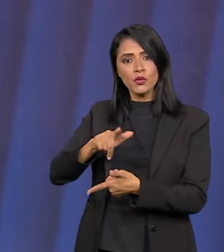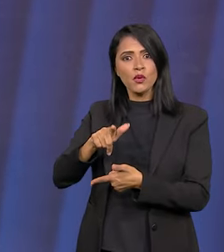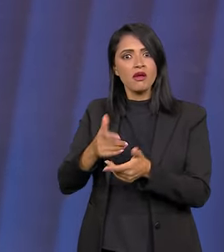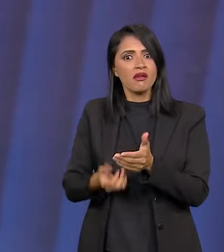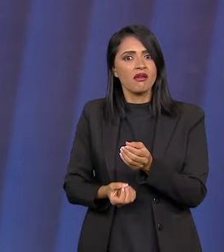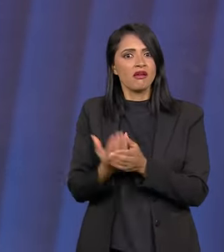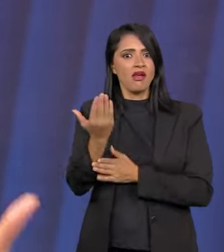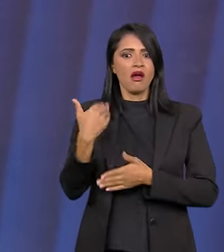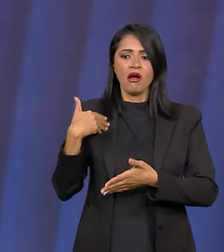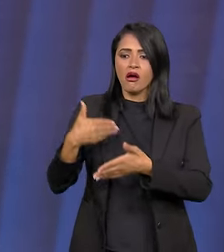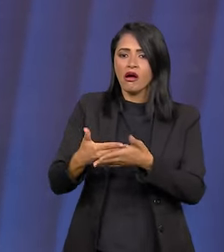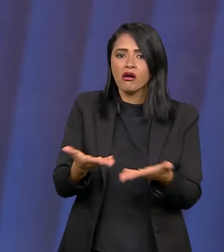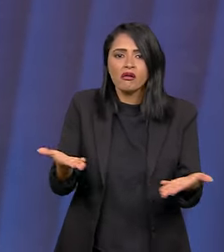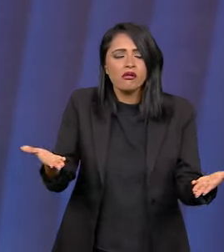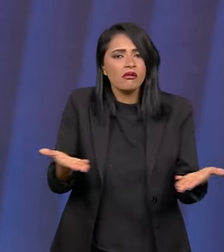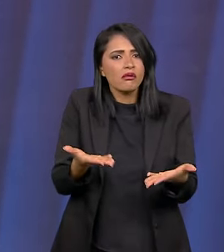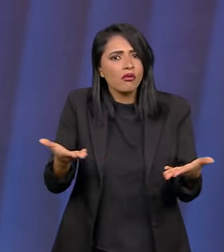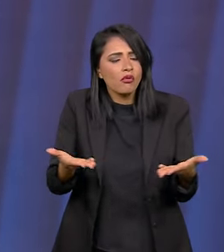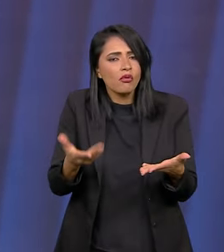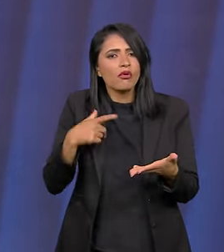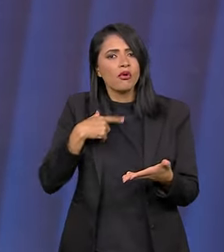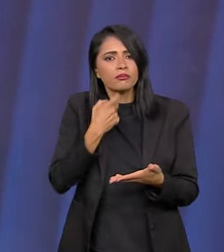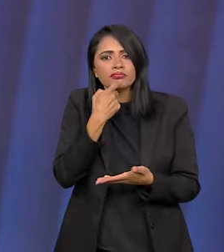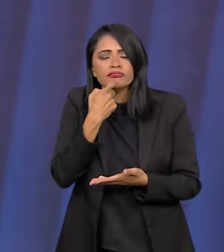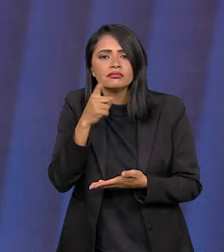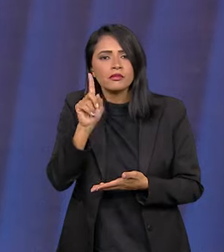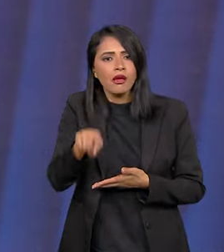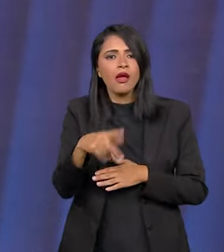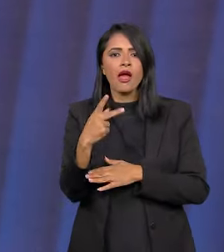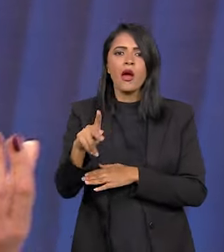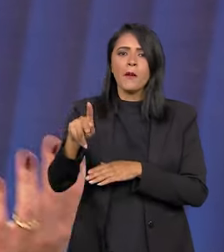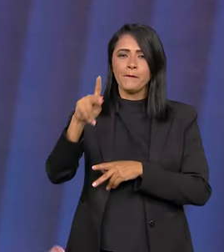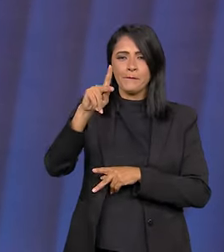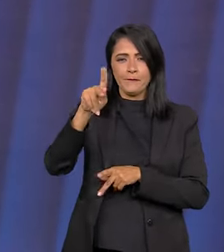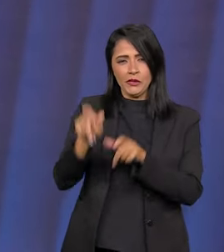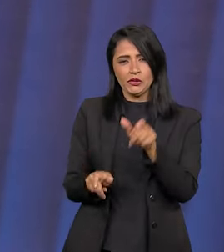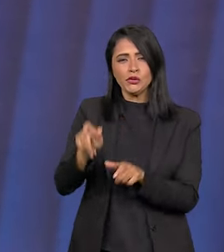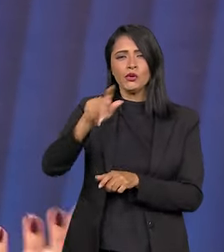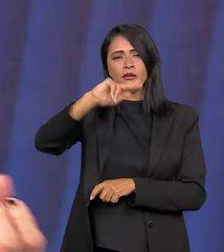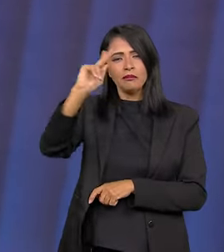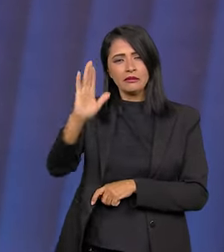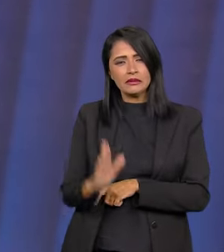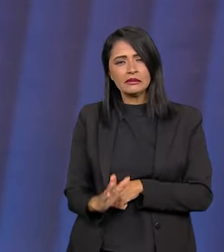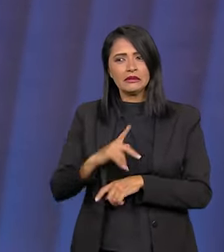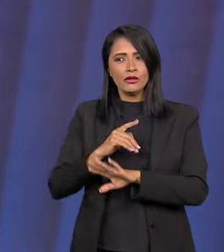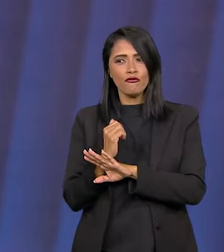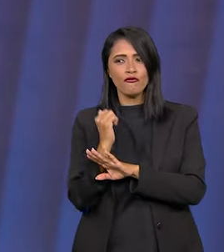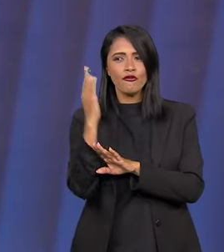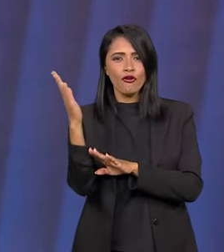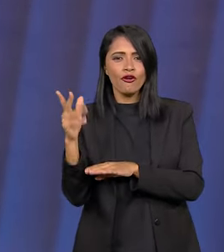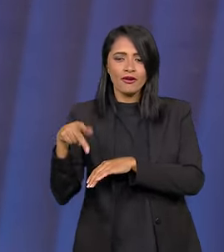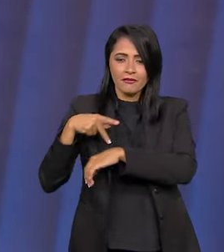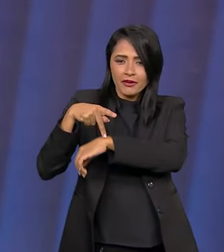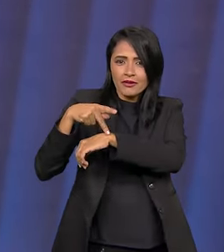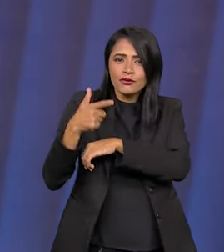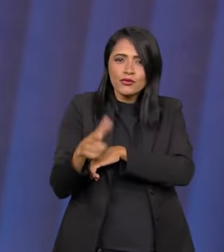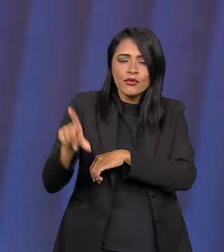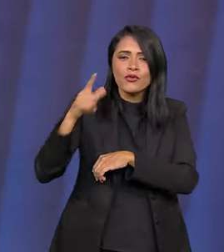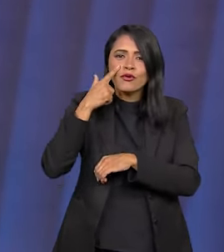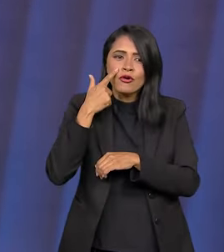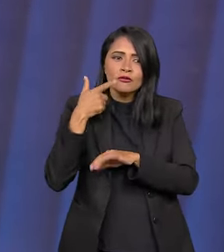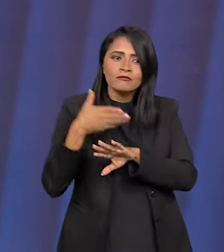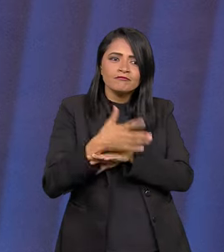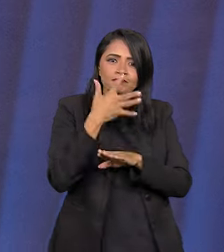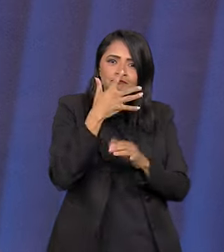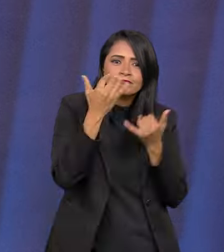Brasil Internacional, recém-criada. É uma forma de manter os brasileiros que moram fora, mais próximo do Brasil. Qual me